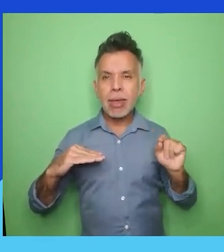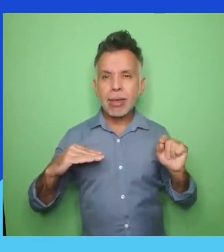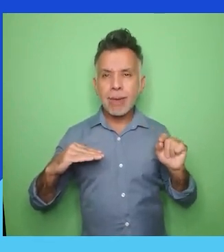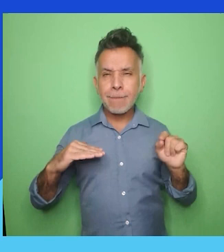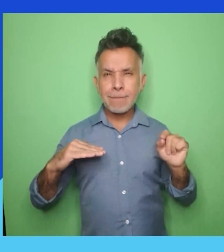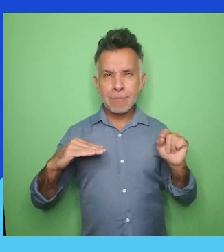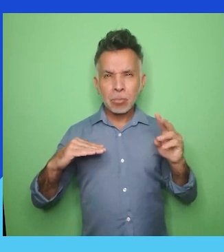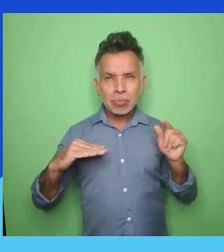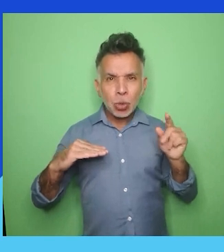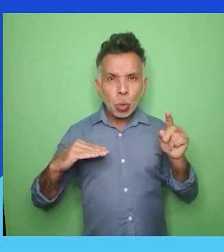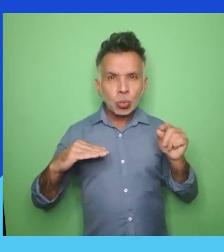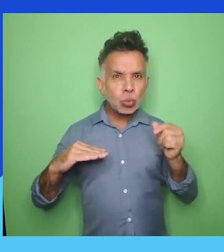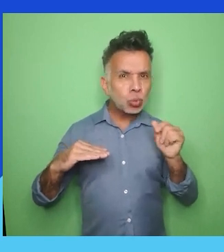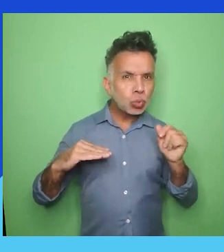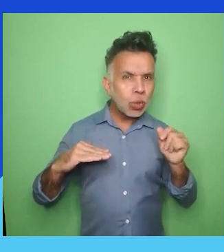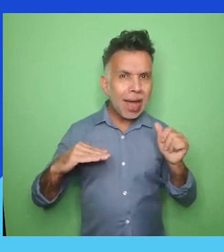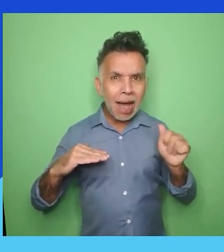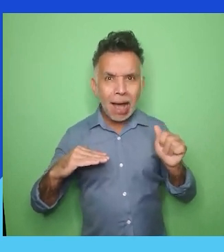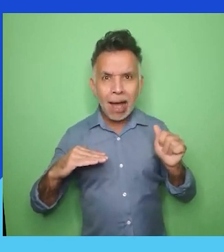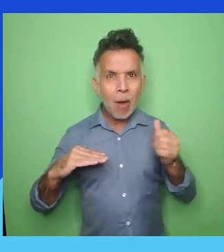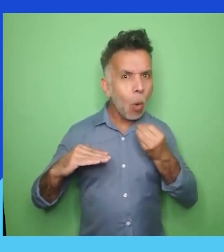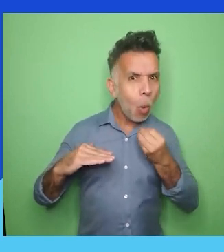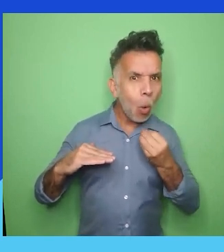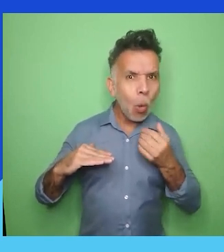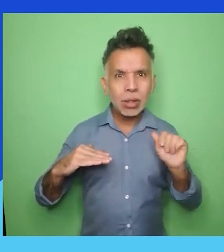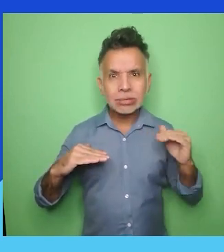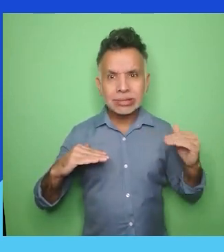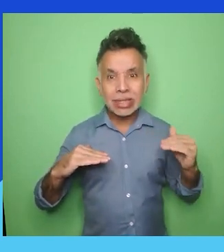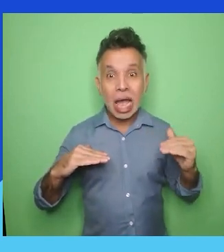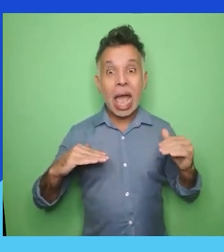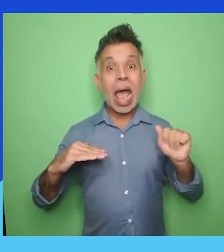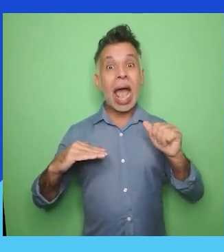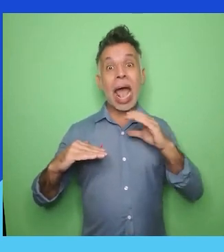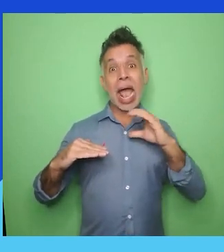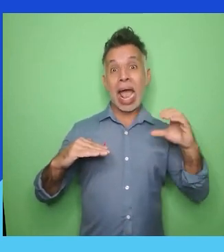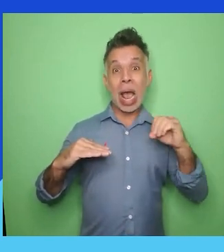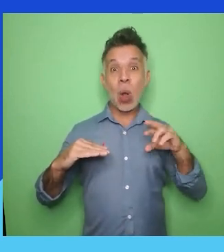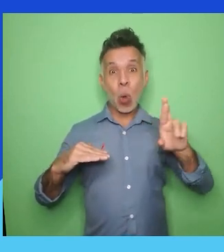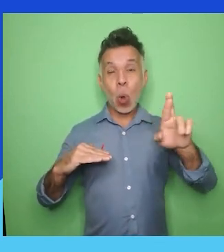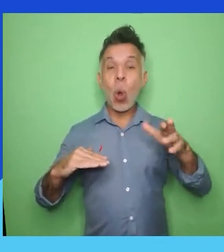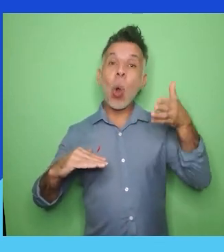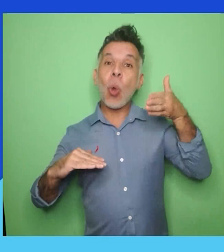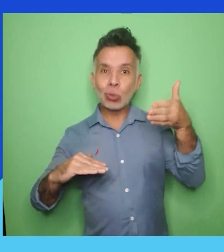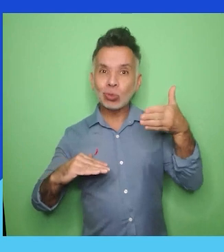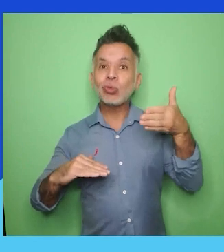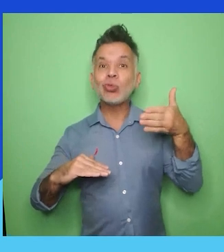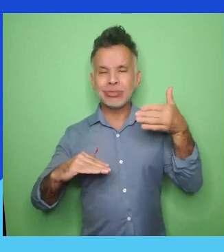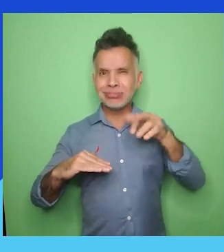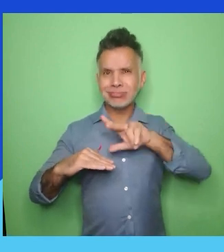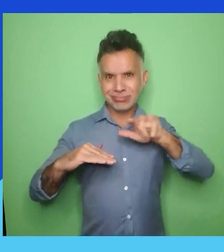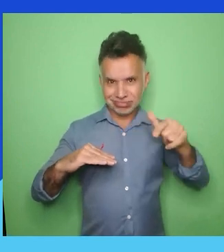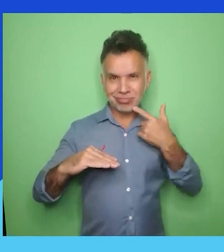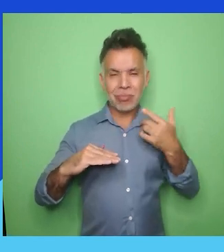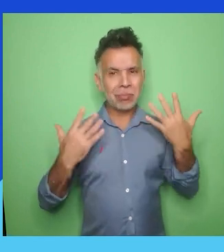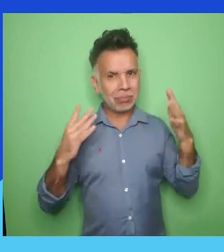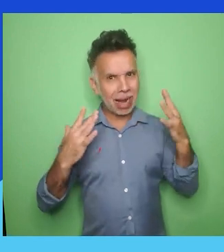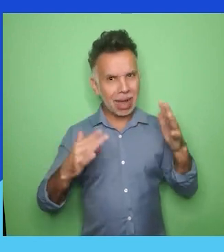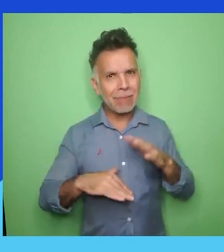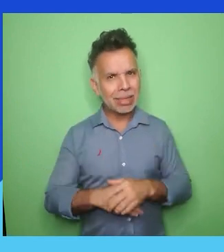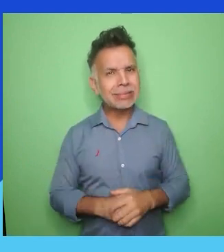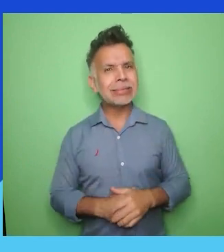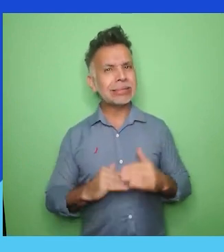Cor! Rede Hoteleira Cor! Meus parabéns! Mais uma vez o nosso ranking GPTW Mulher. E agora,